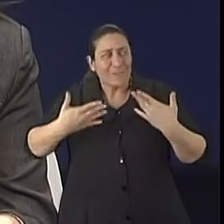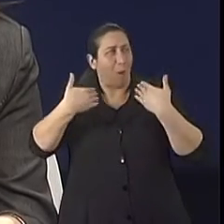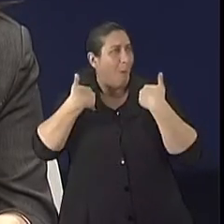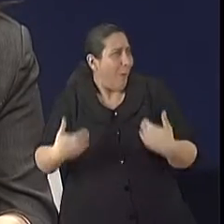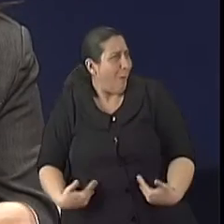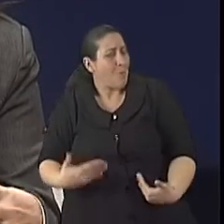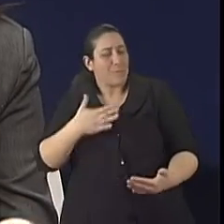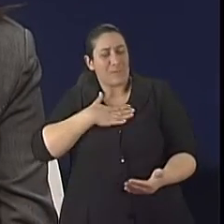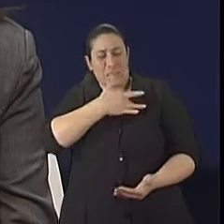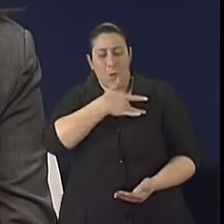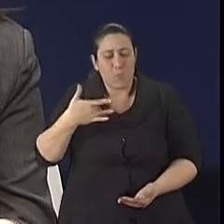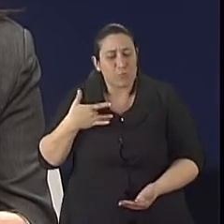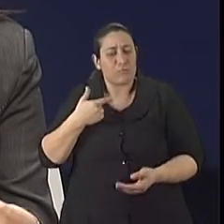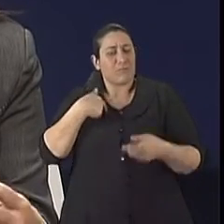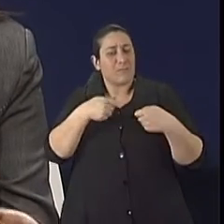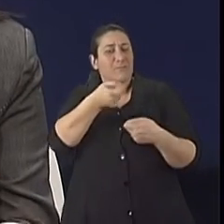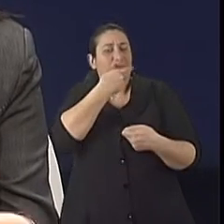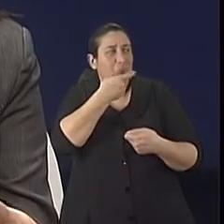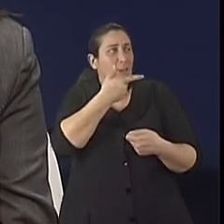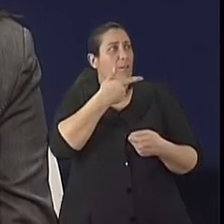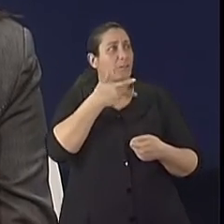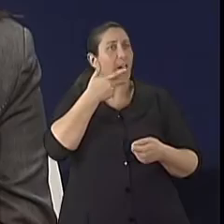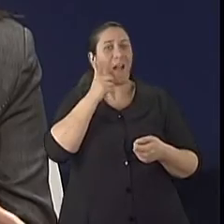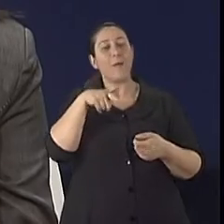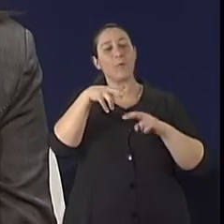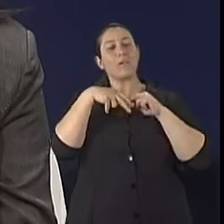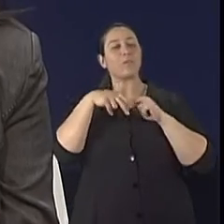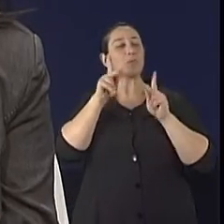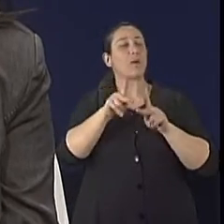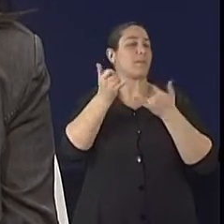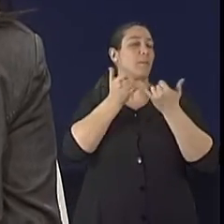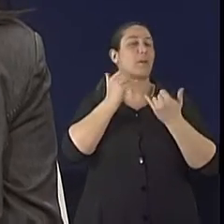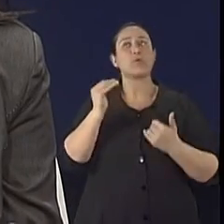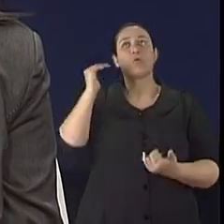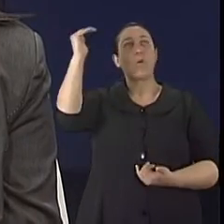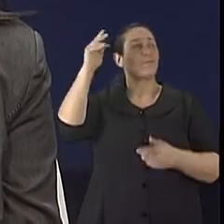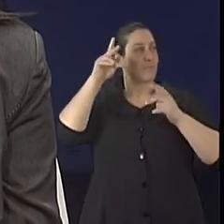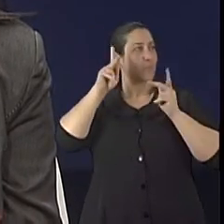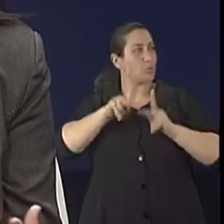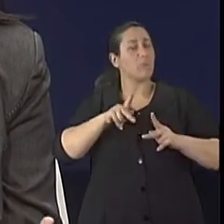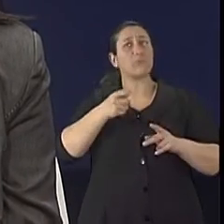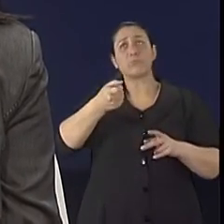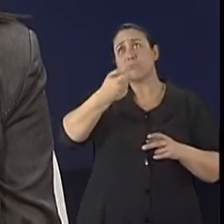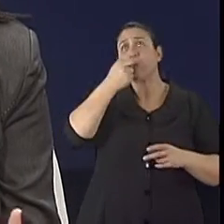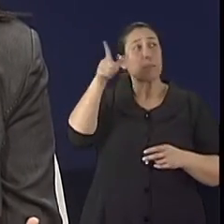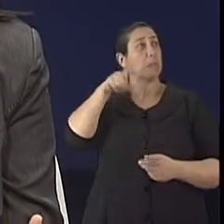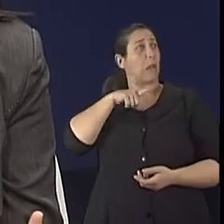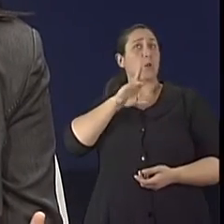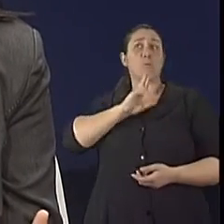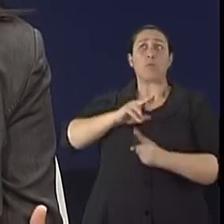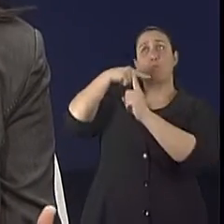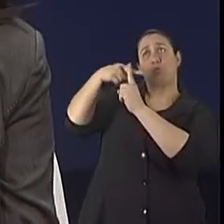um medicamento que, em determinada condição, para uma pessoa adulta, não idosa, teria algum resultado.